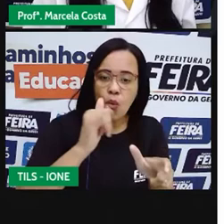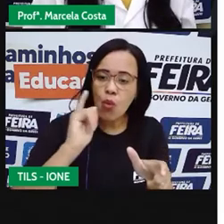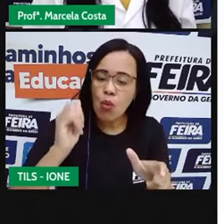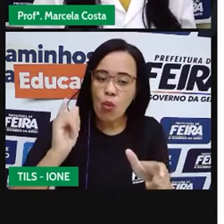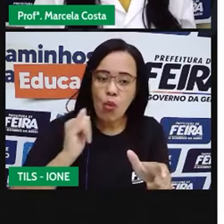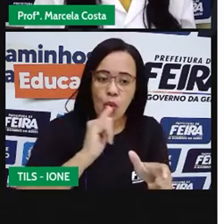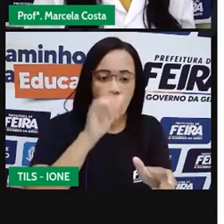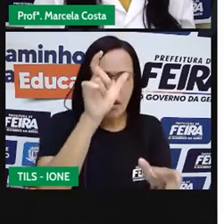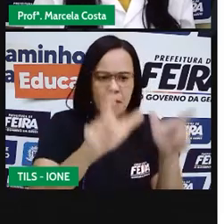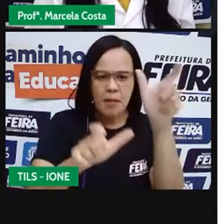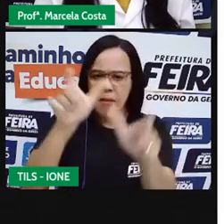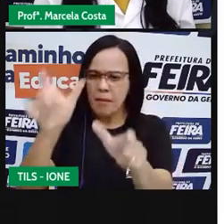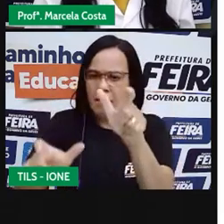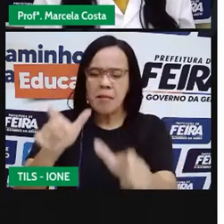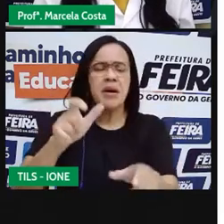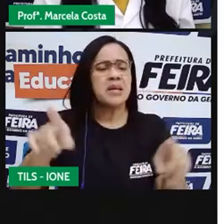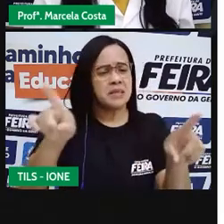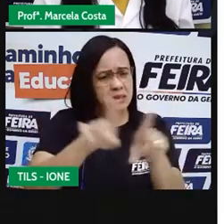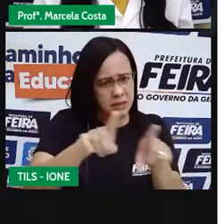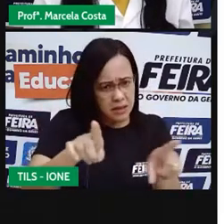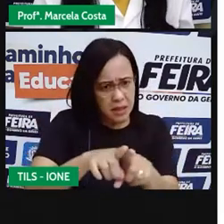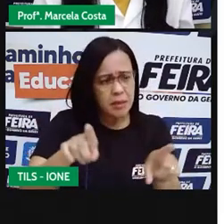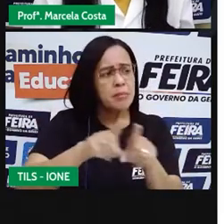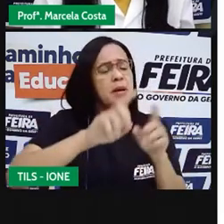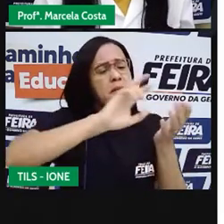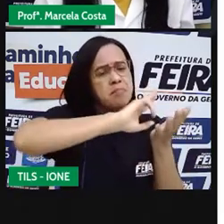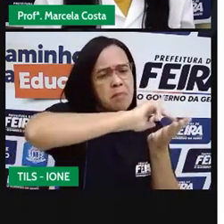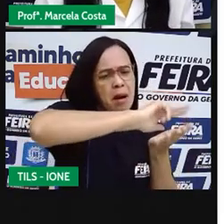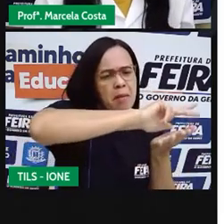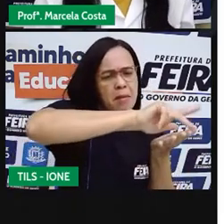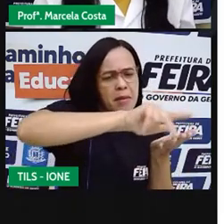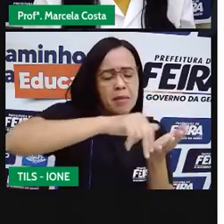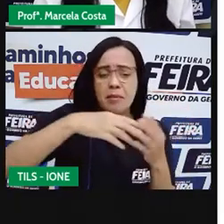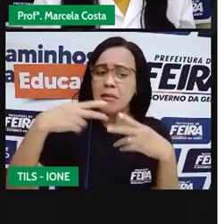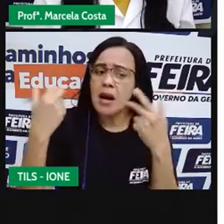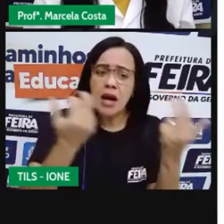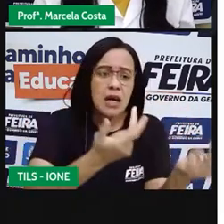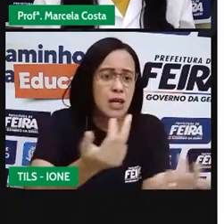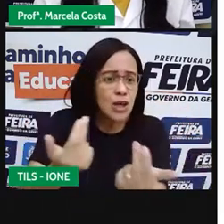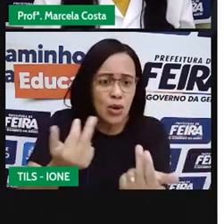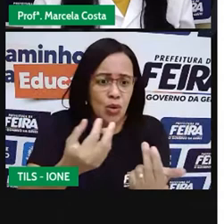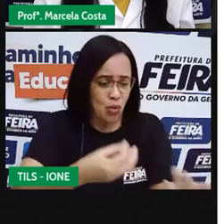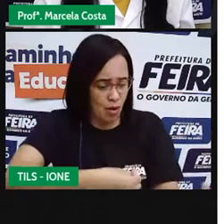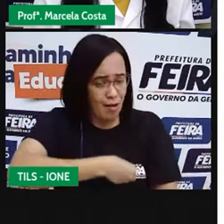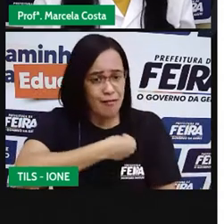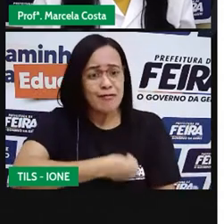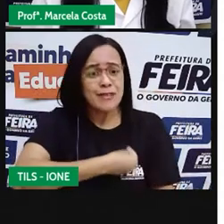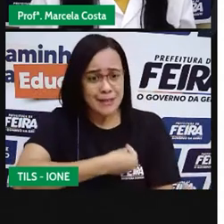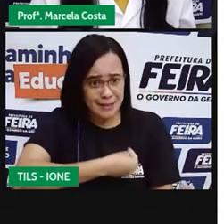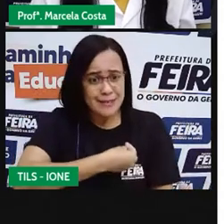também estão demonstrando a diversidade que a gente vê na vida real, nas pessoas.